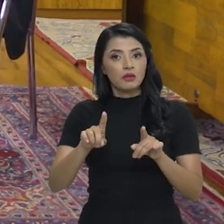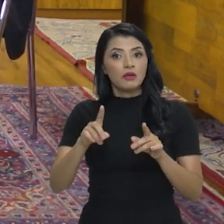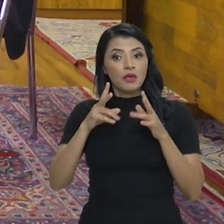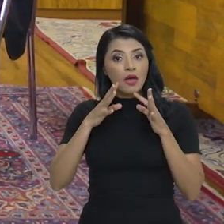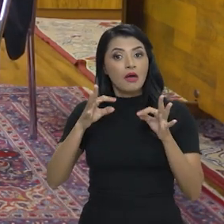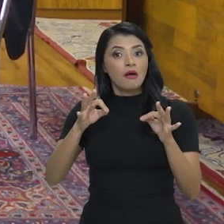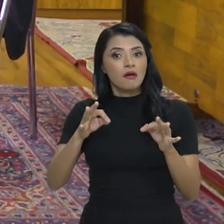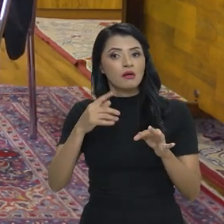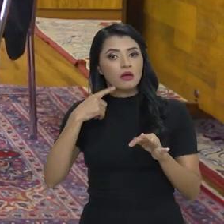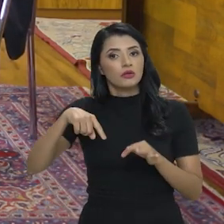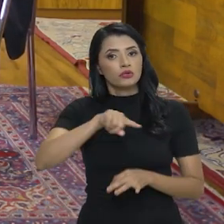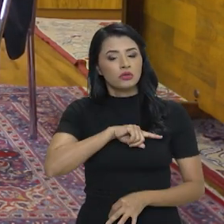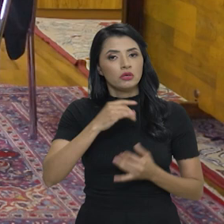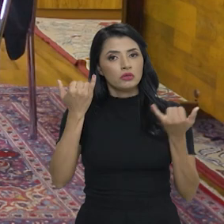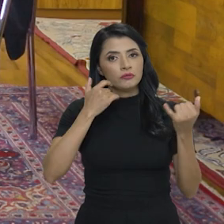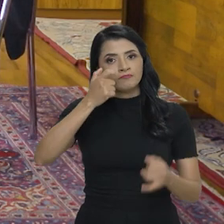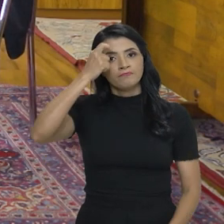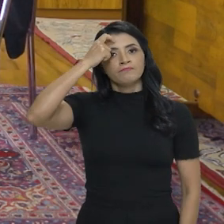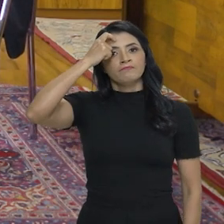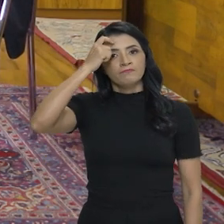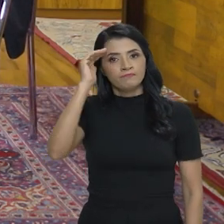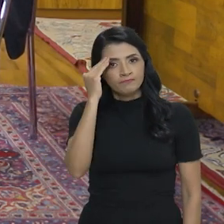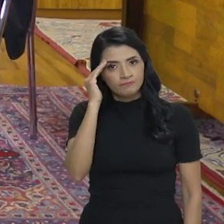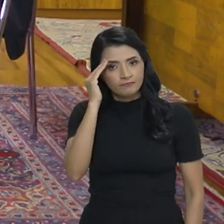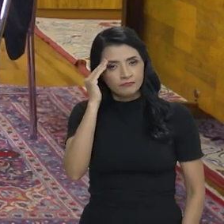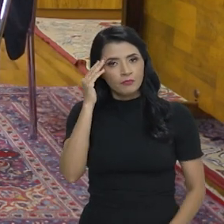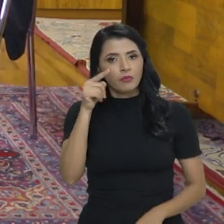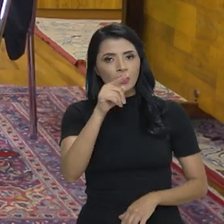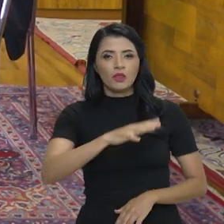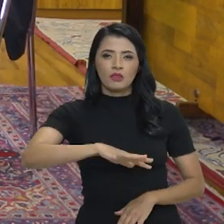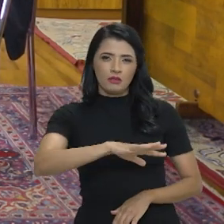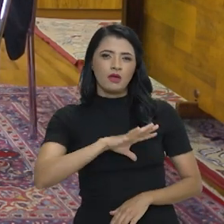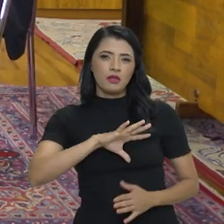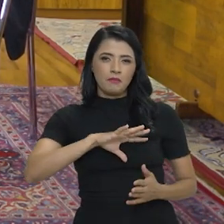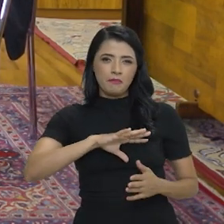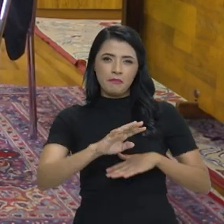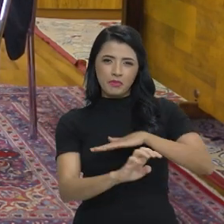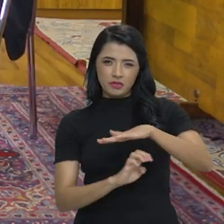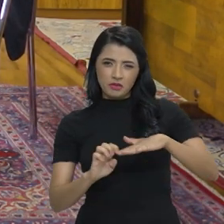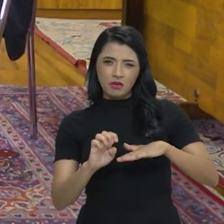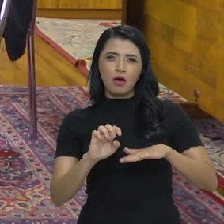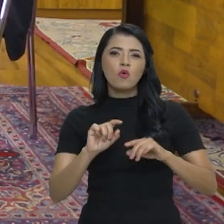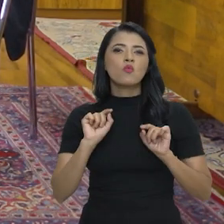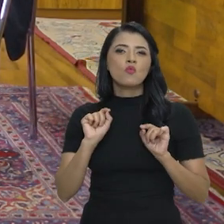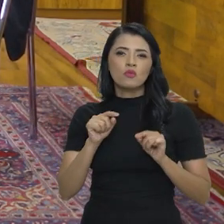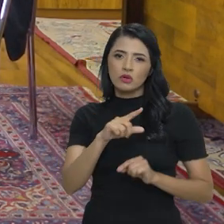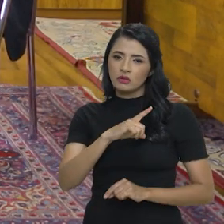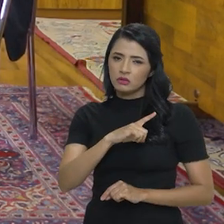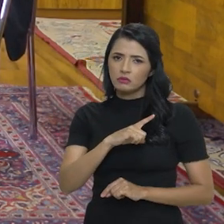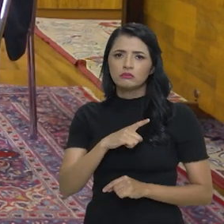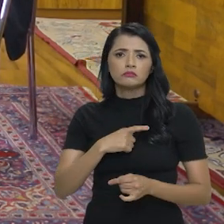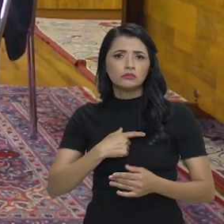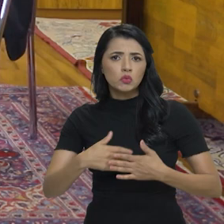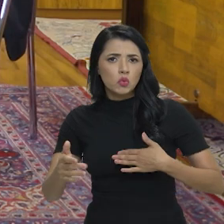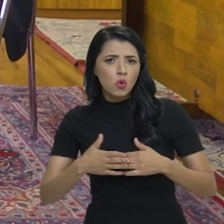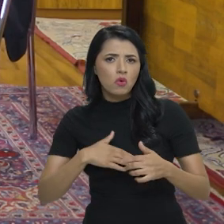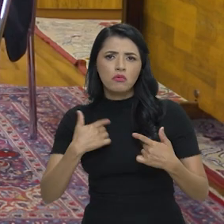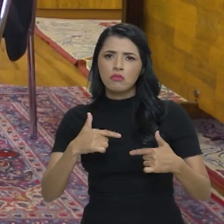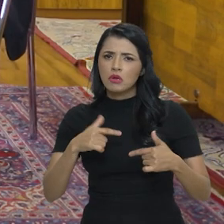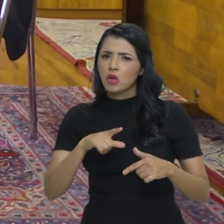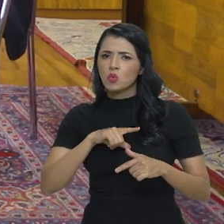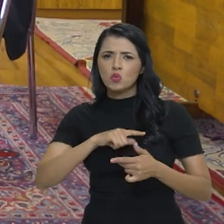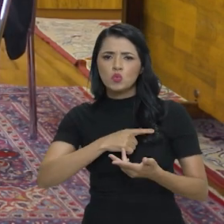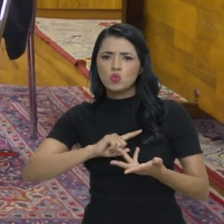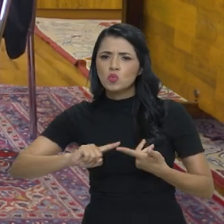chamar a atenção para a conscientização. E no mundo empresarial, uma necessidade de consciência é o seguinte. Qualquer